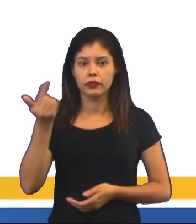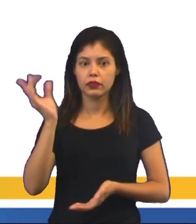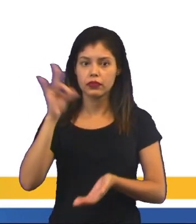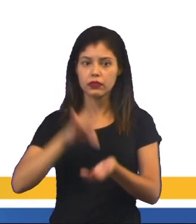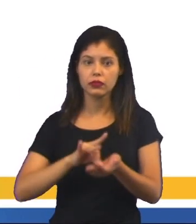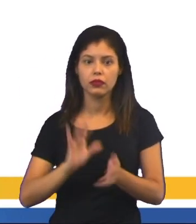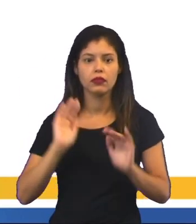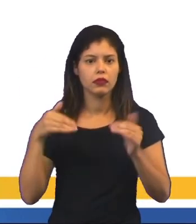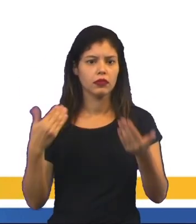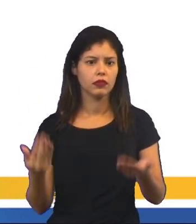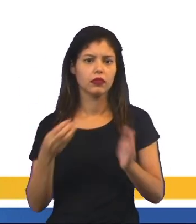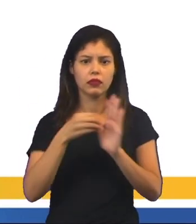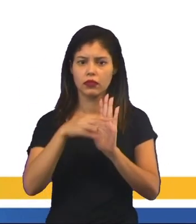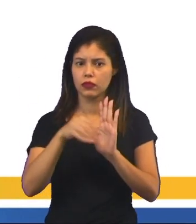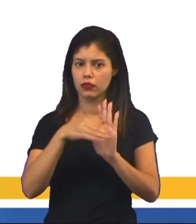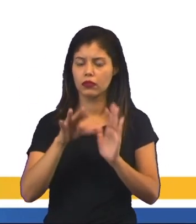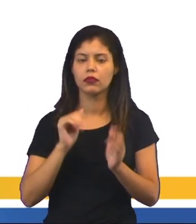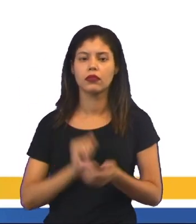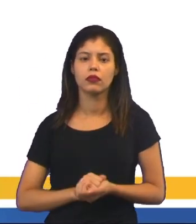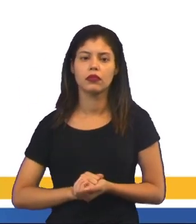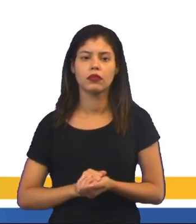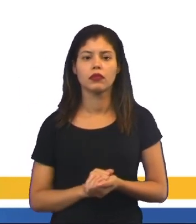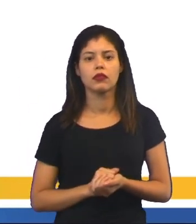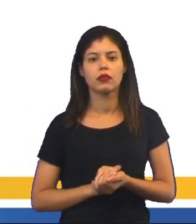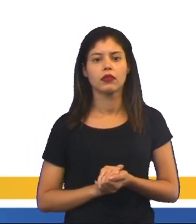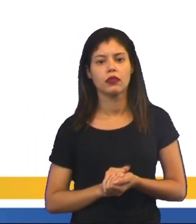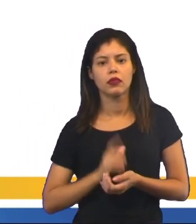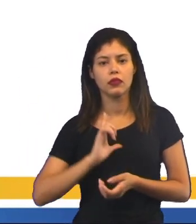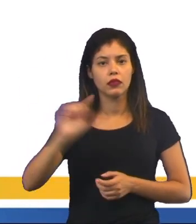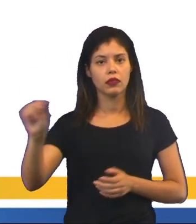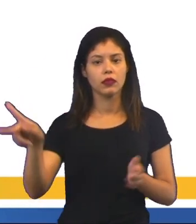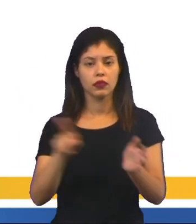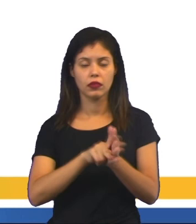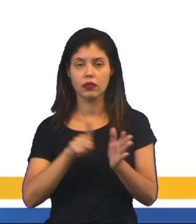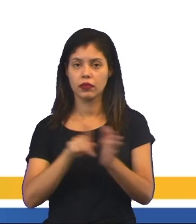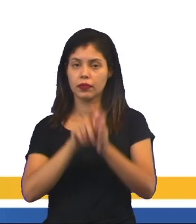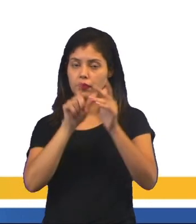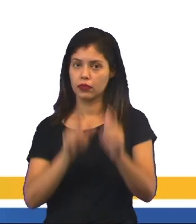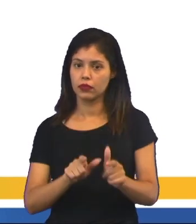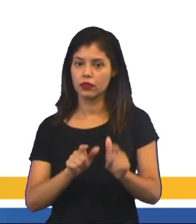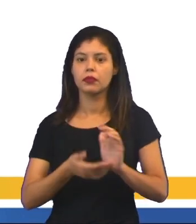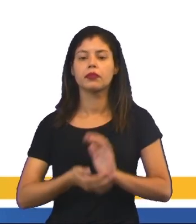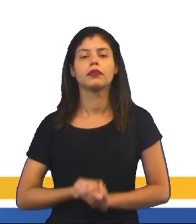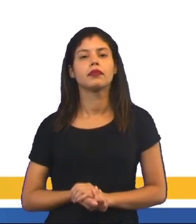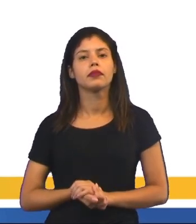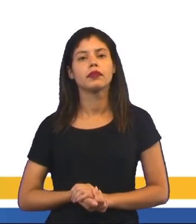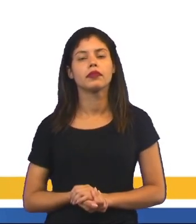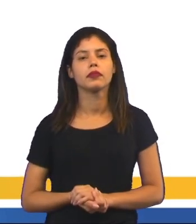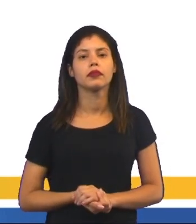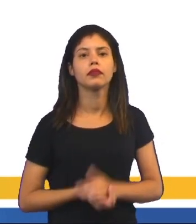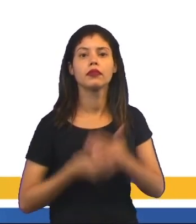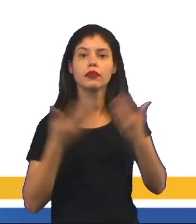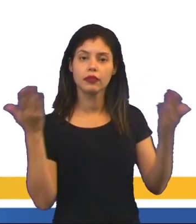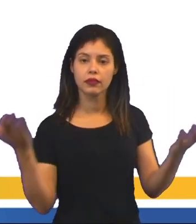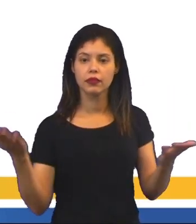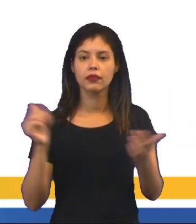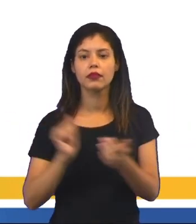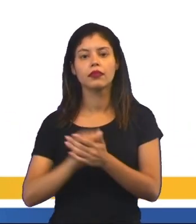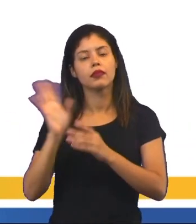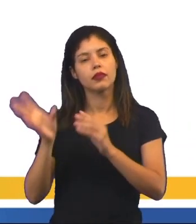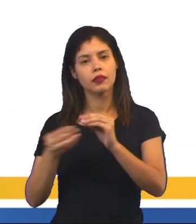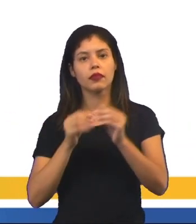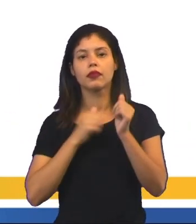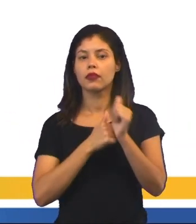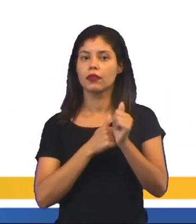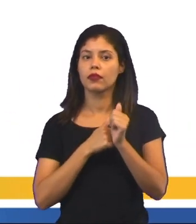outras realidades, realidade aumentada, né? Para quais é transportado sem sair do seu próprio lugar, né? Então, o que ele comprar,